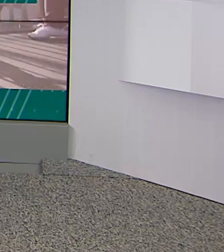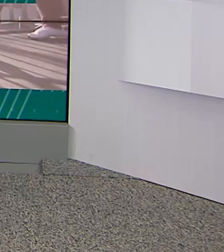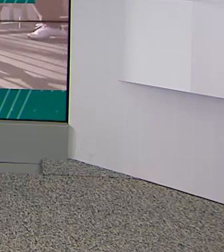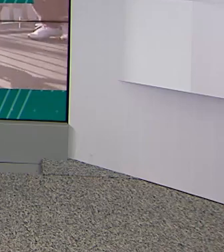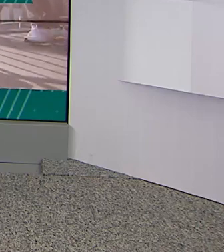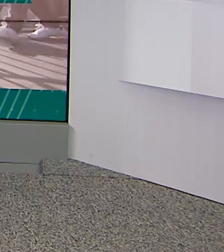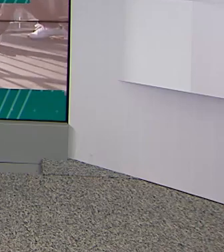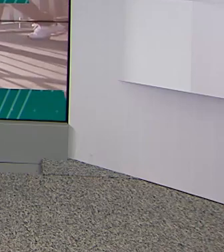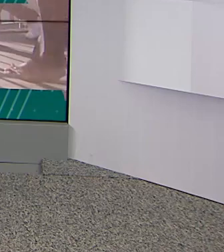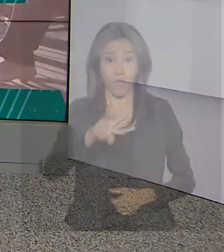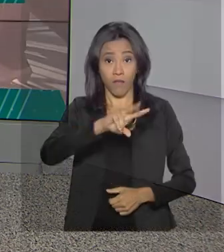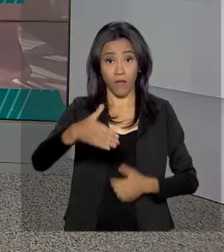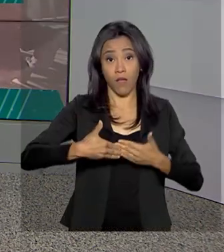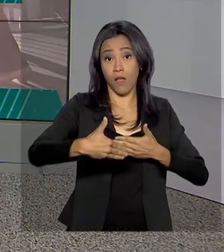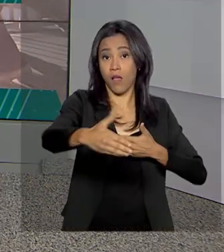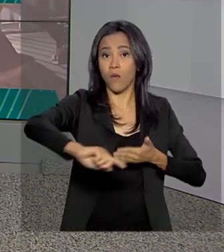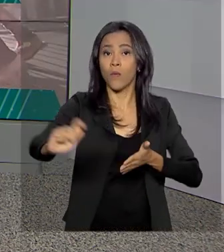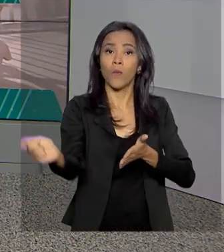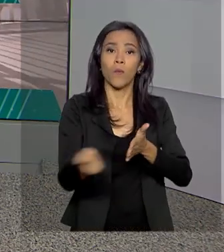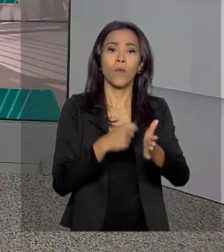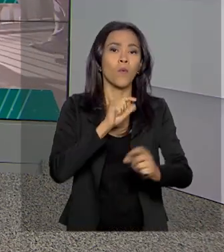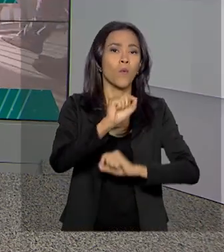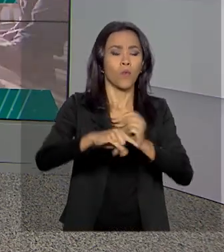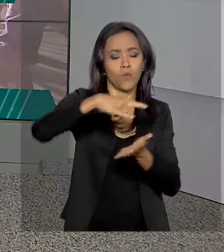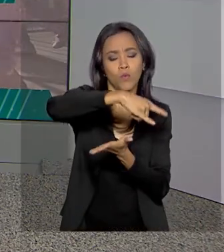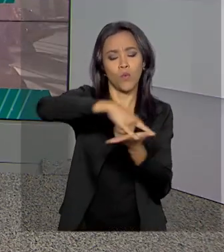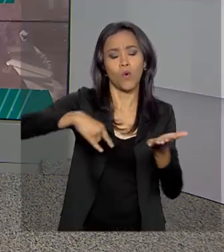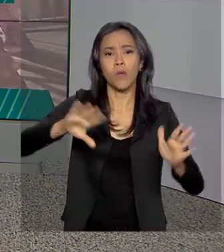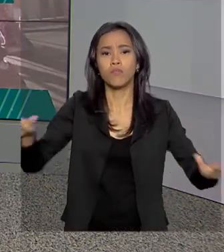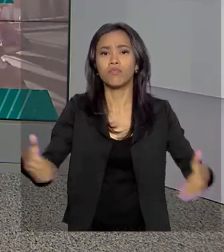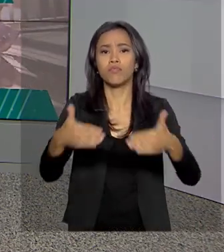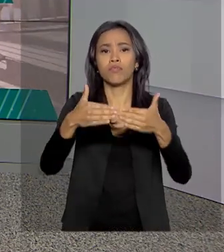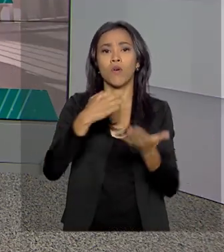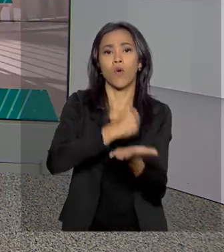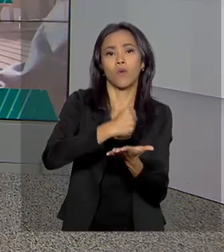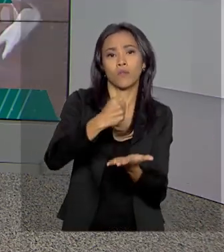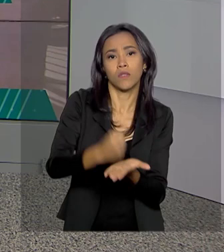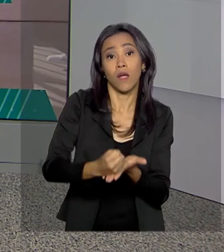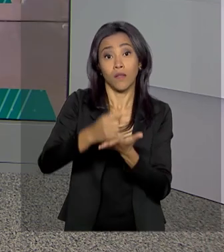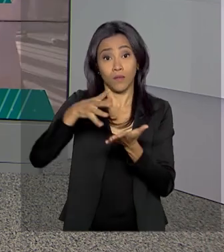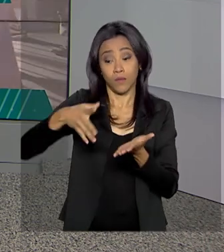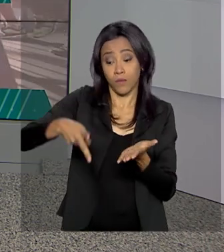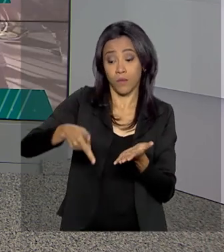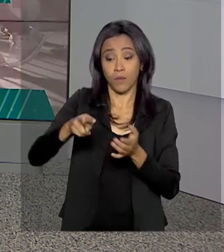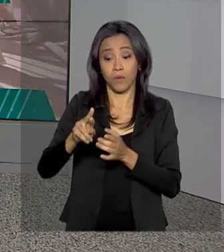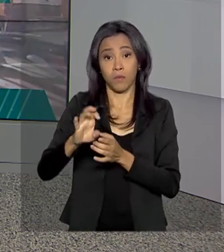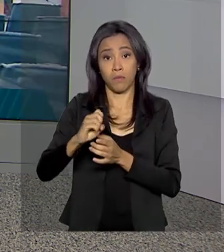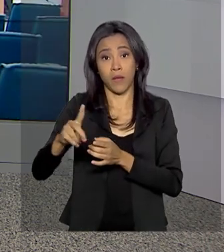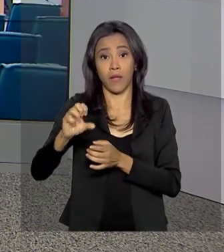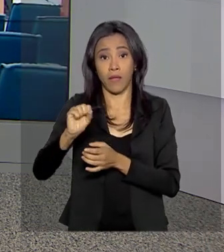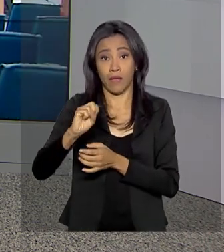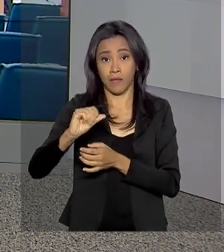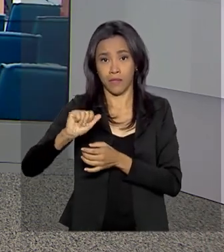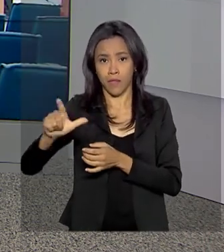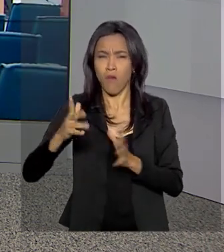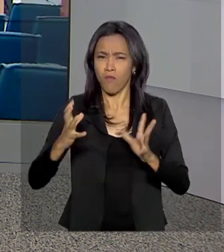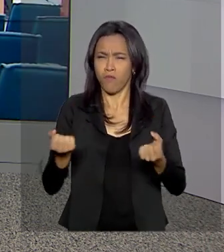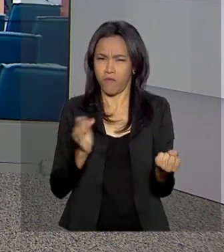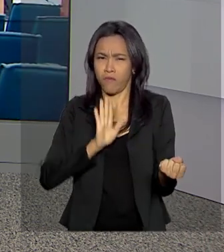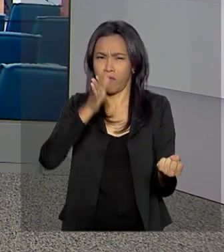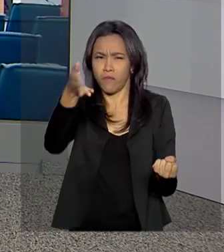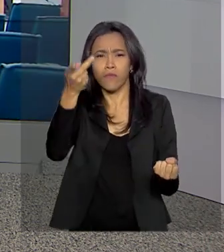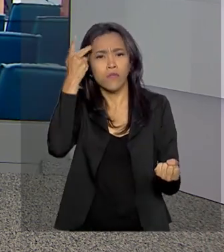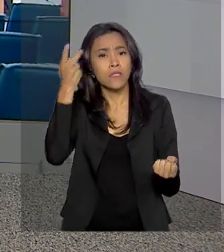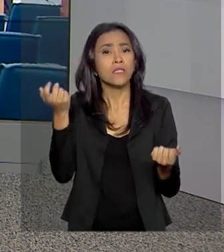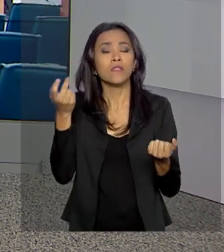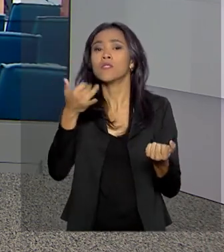Vai ser assinado hoje o termo aditivo ao contrato da sessão onerosa do pré-sal. Vamos ao Rio de Janeiro, Marcelo Castilho